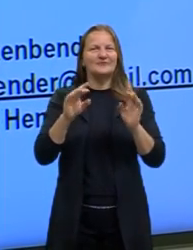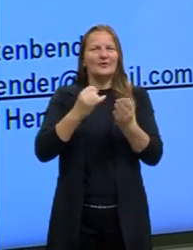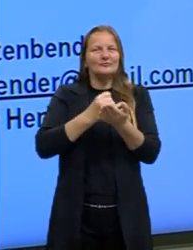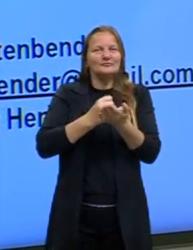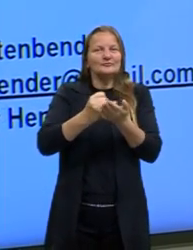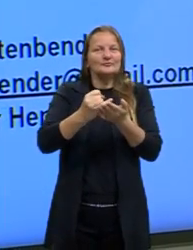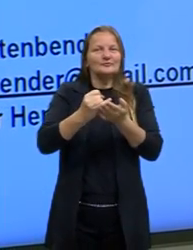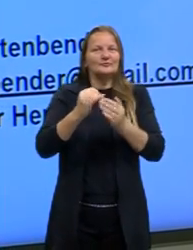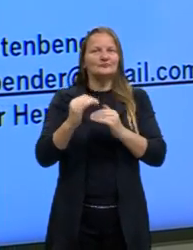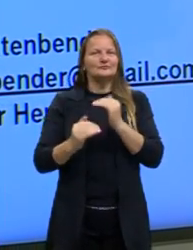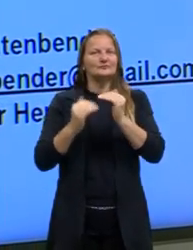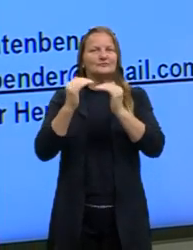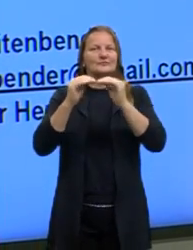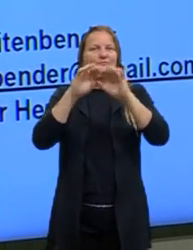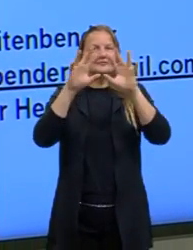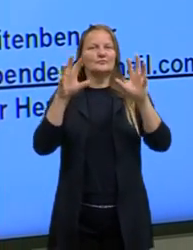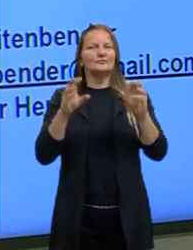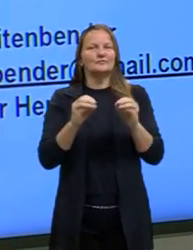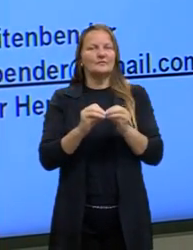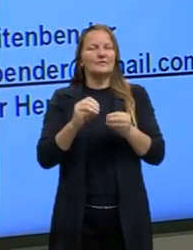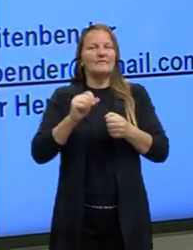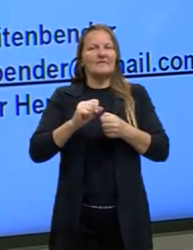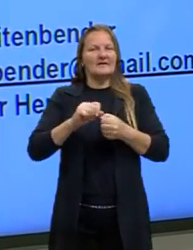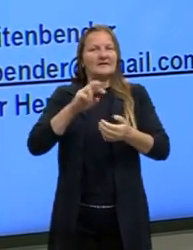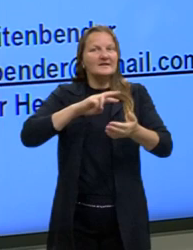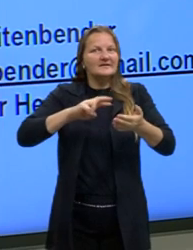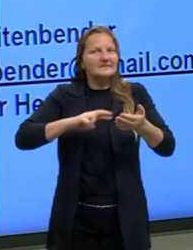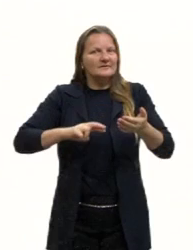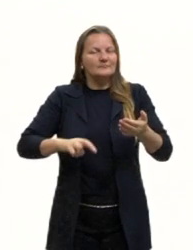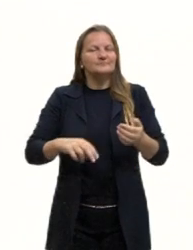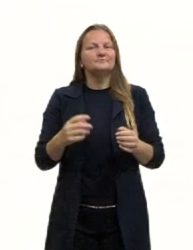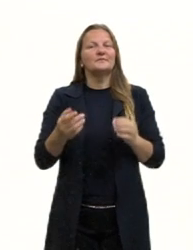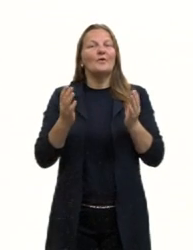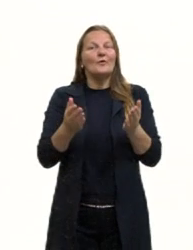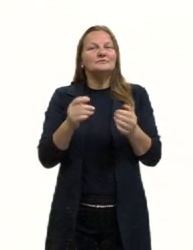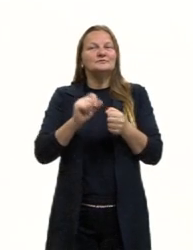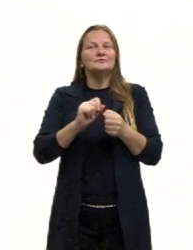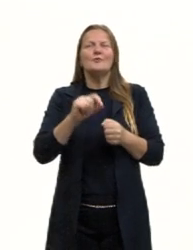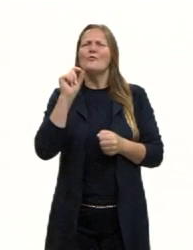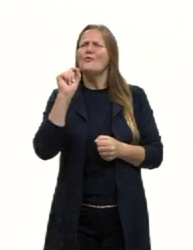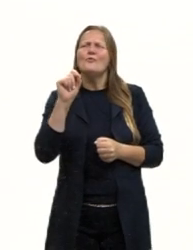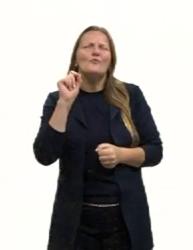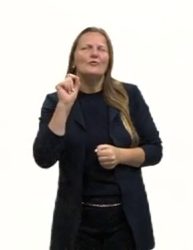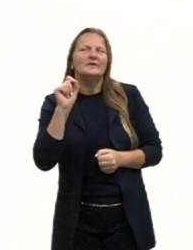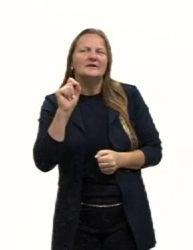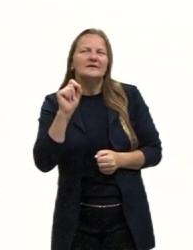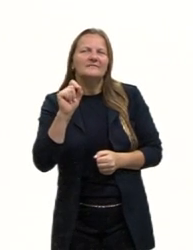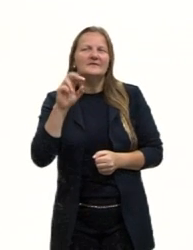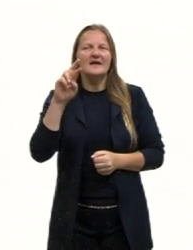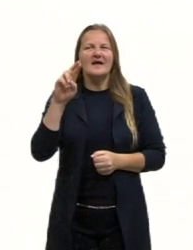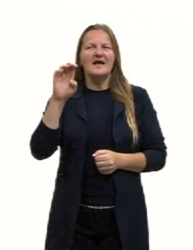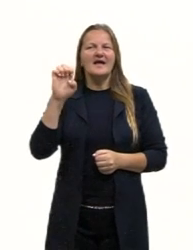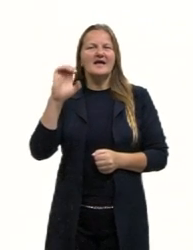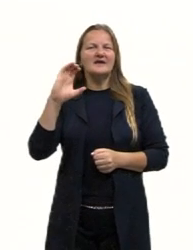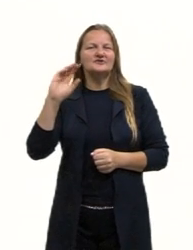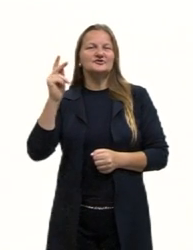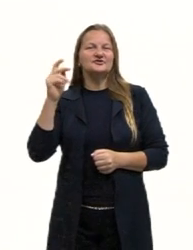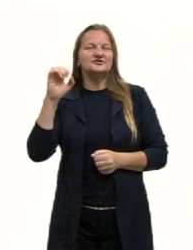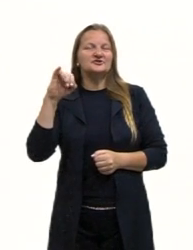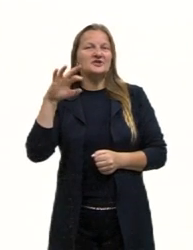conclusão se faz uma redação. Então a gente vai lá para o que é o recheio da redação